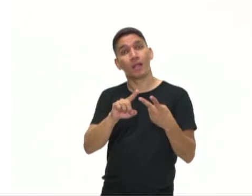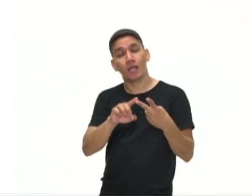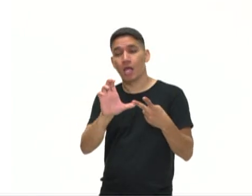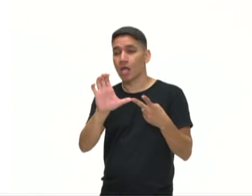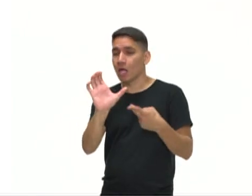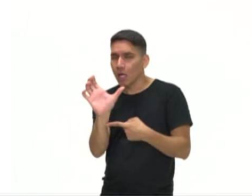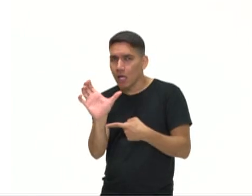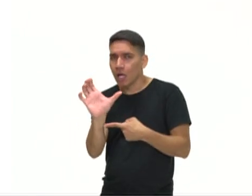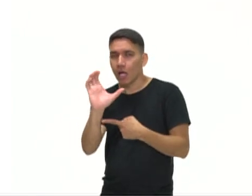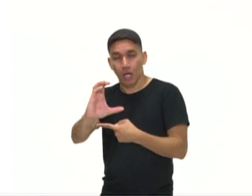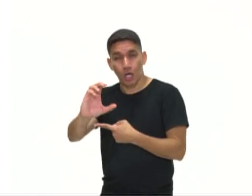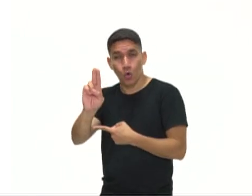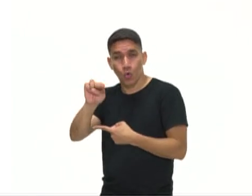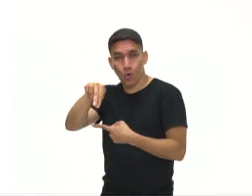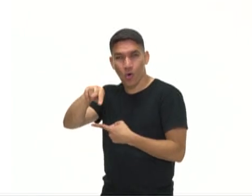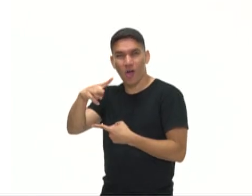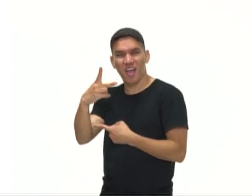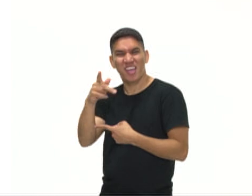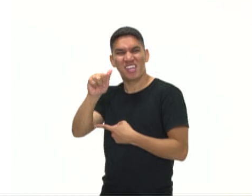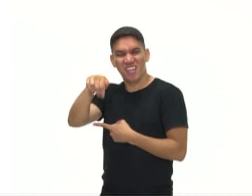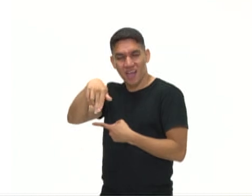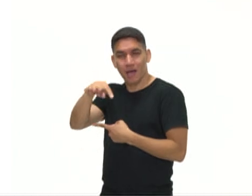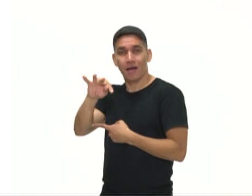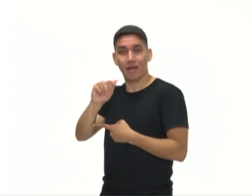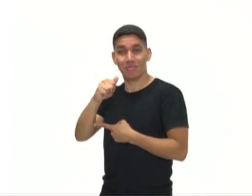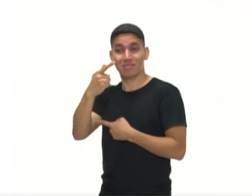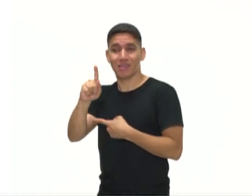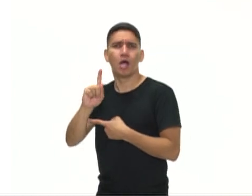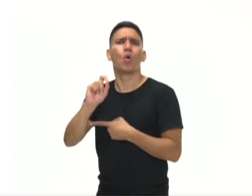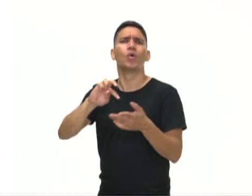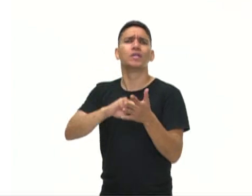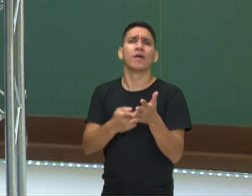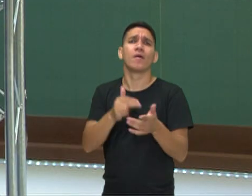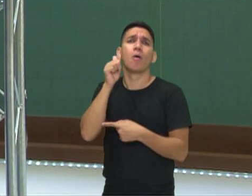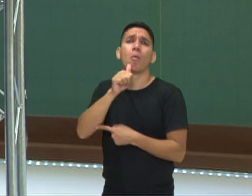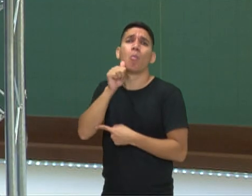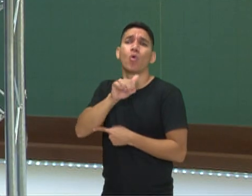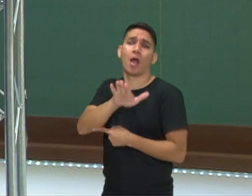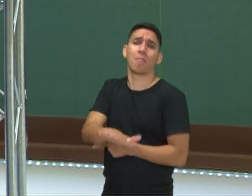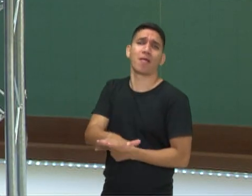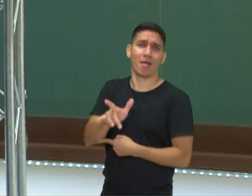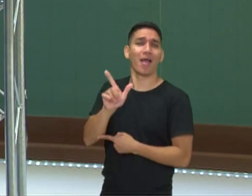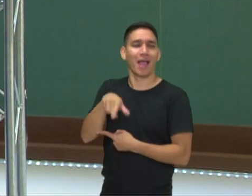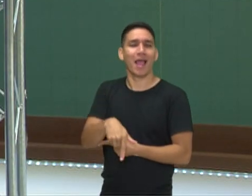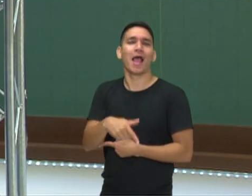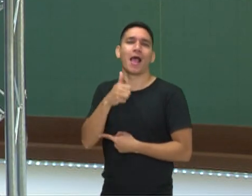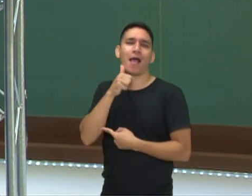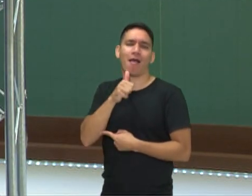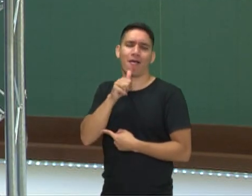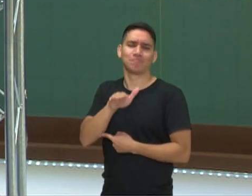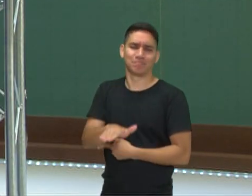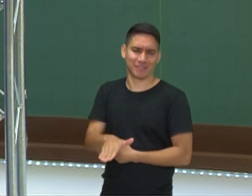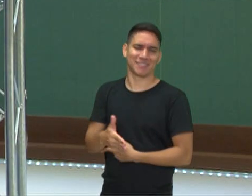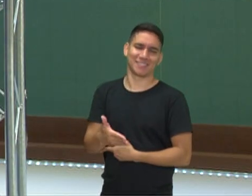E cunhantã, que é o quê? Significa pequena mulher ou menina, né? Então é cunhantã.